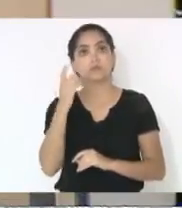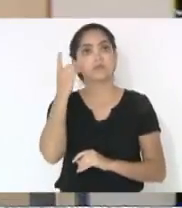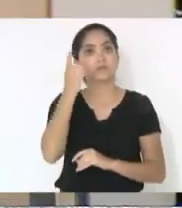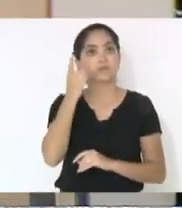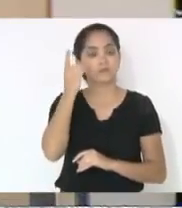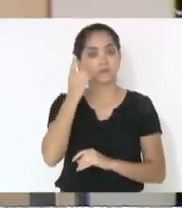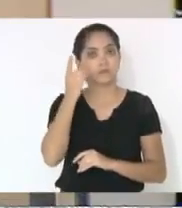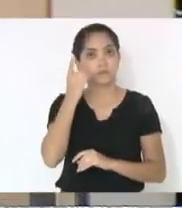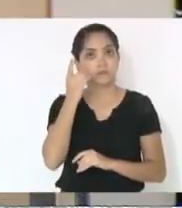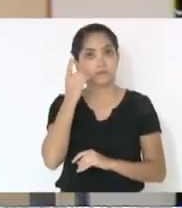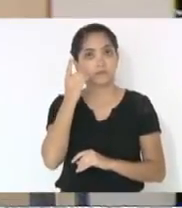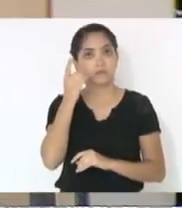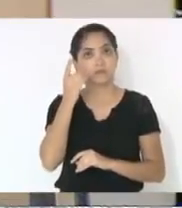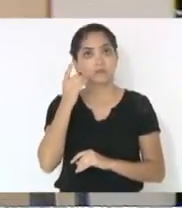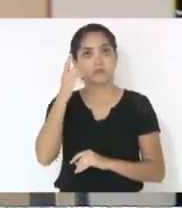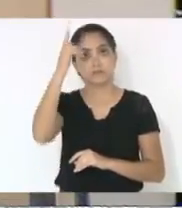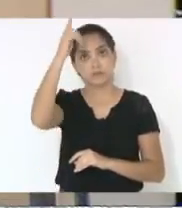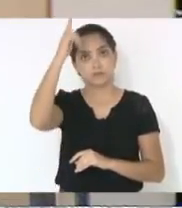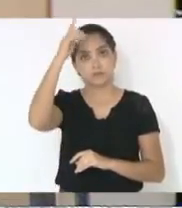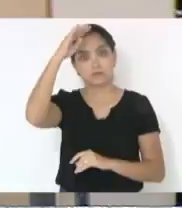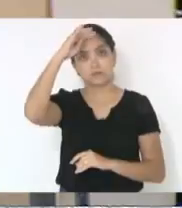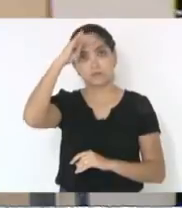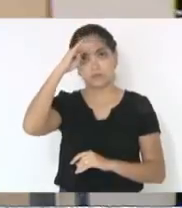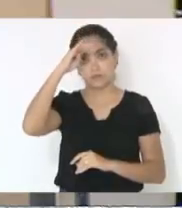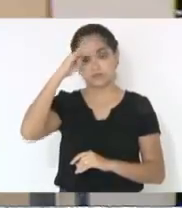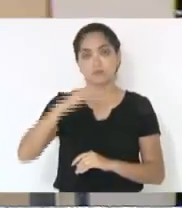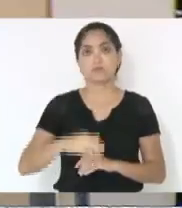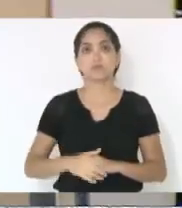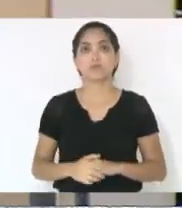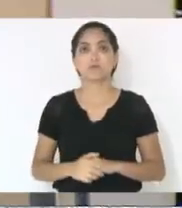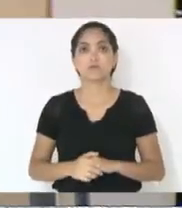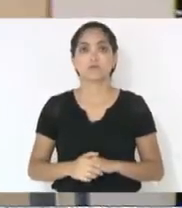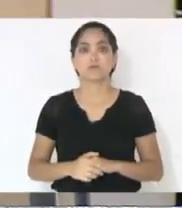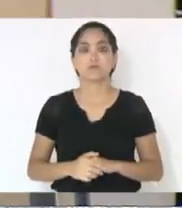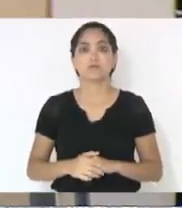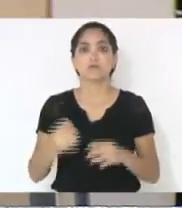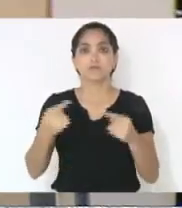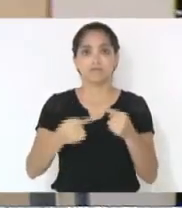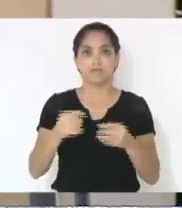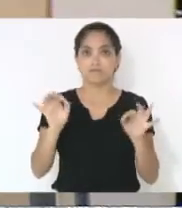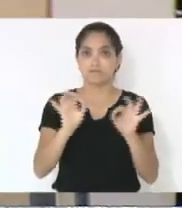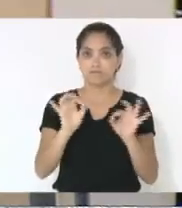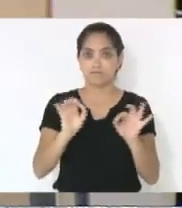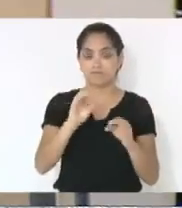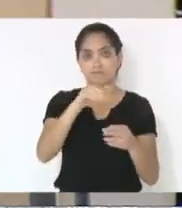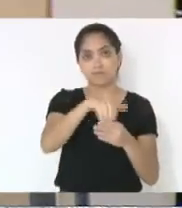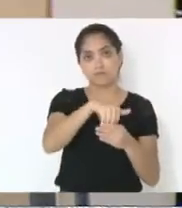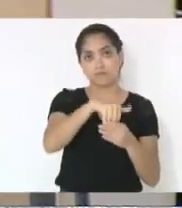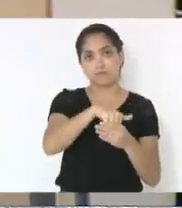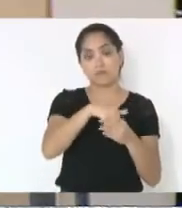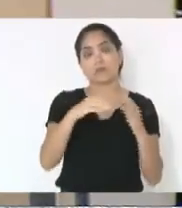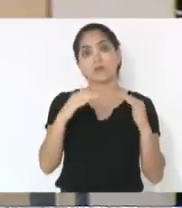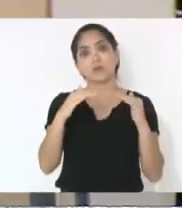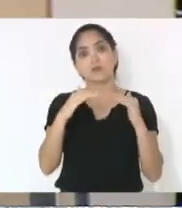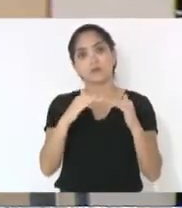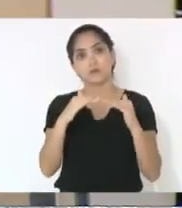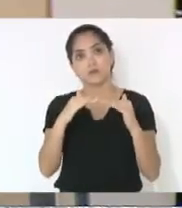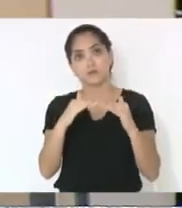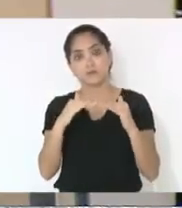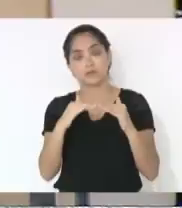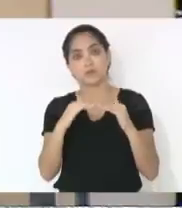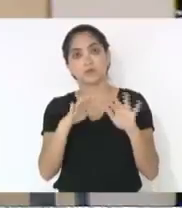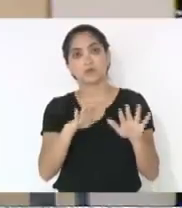autoria do deputado Jean Kuhlmann. Em discussão, não havendo quem queira discutir, em votação. Quem tiver de acordo